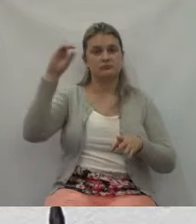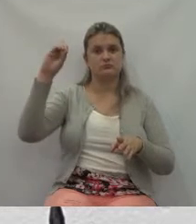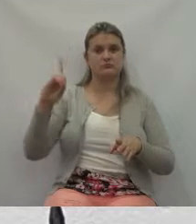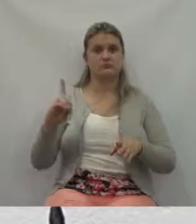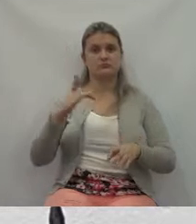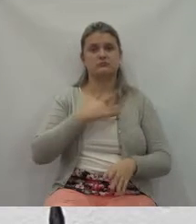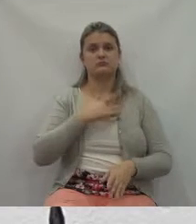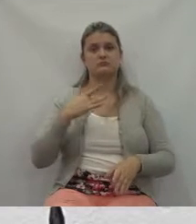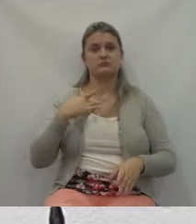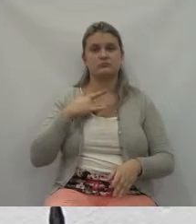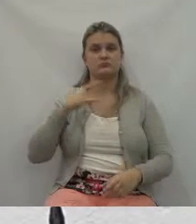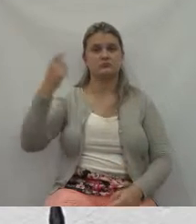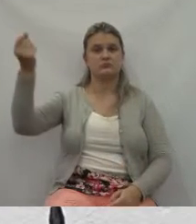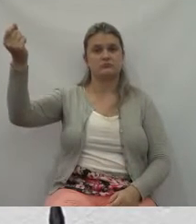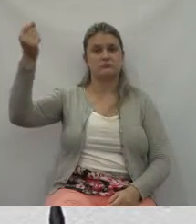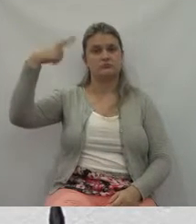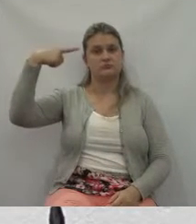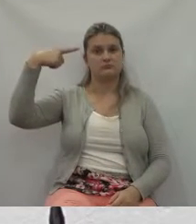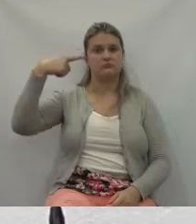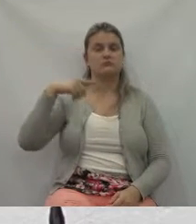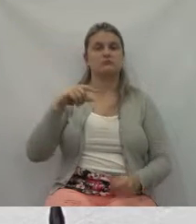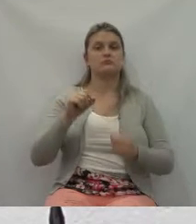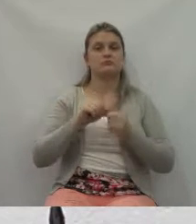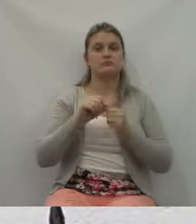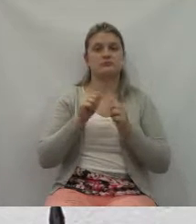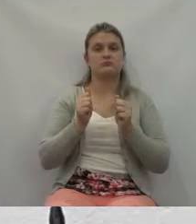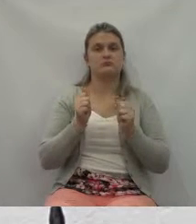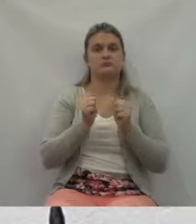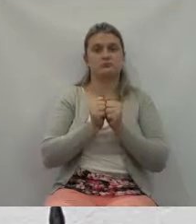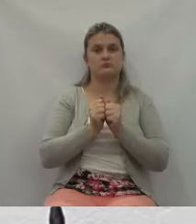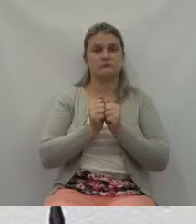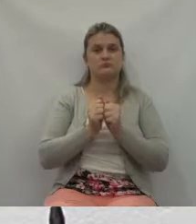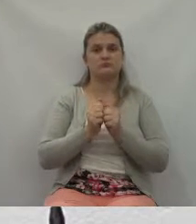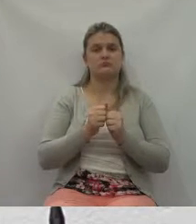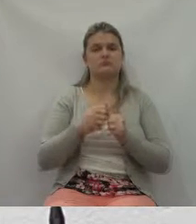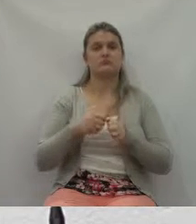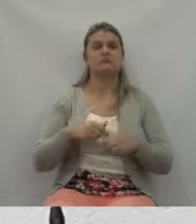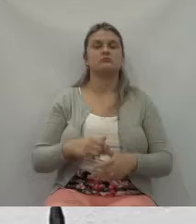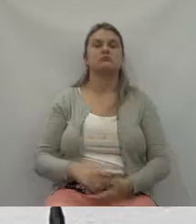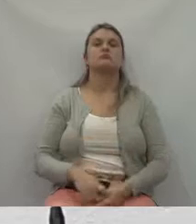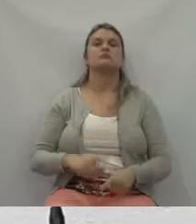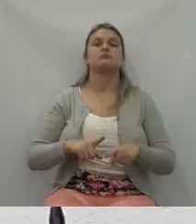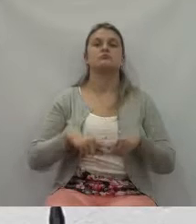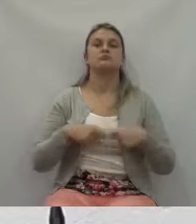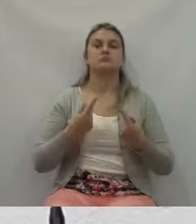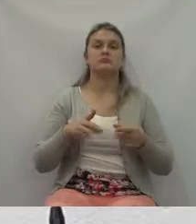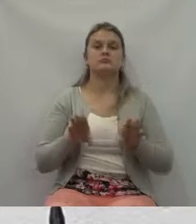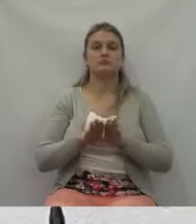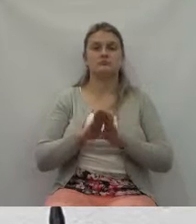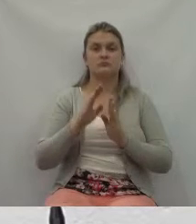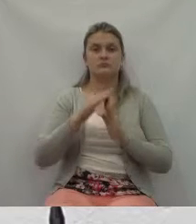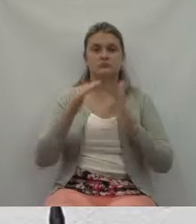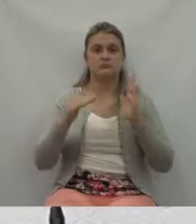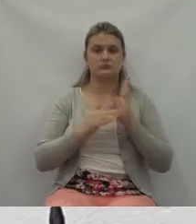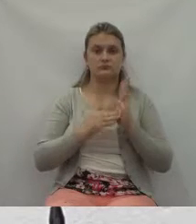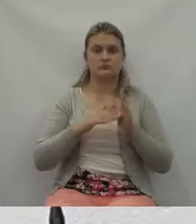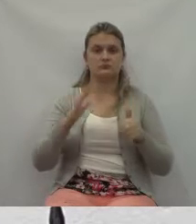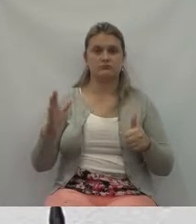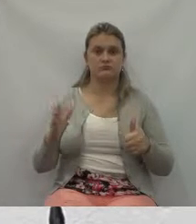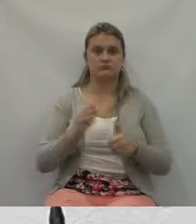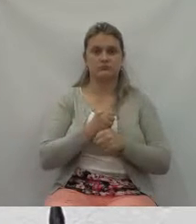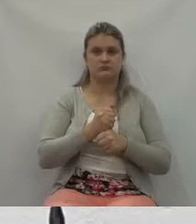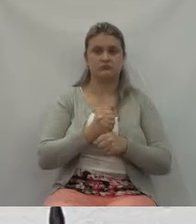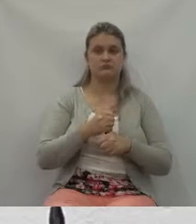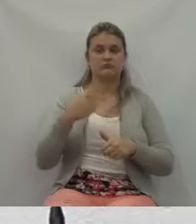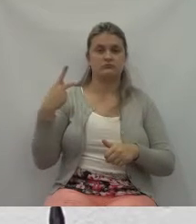Então, fomos parceiros juntos lá nessa caminhada. Mas é claro que tudo conquistado, né, pelo seu trabalho frente